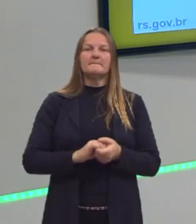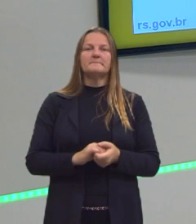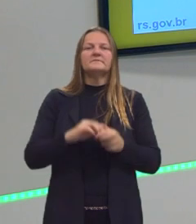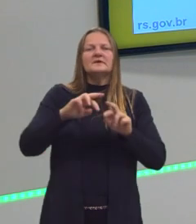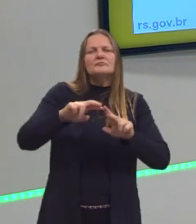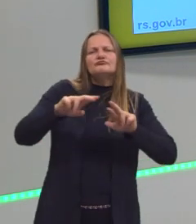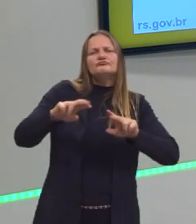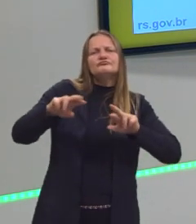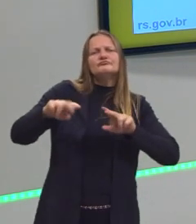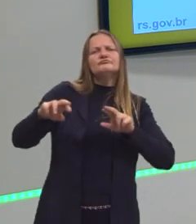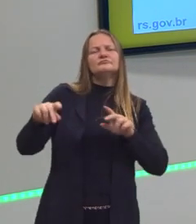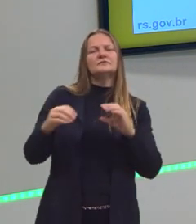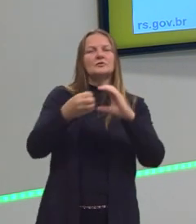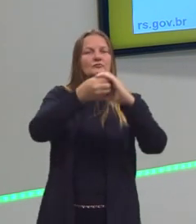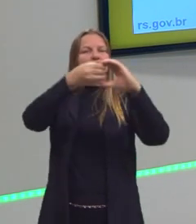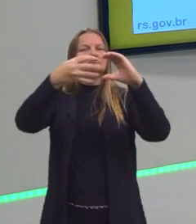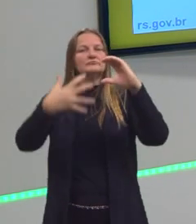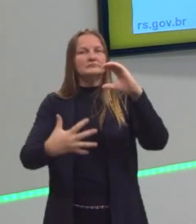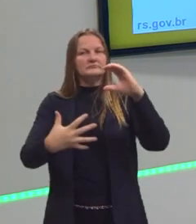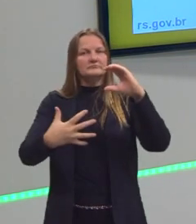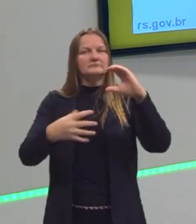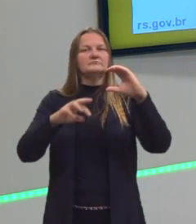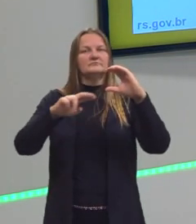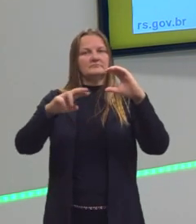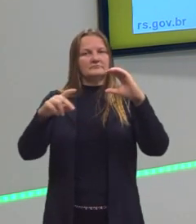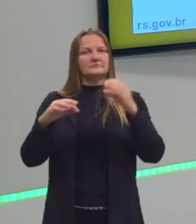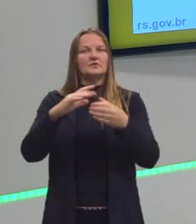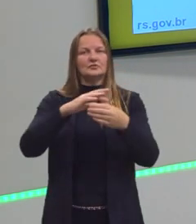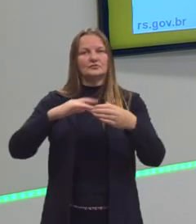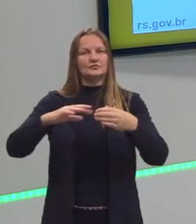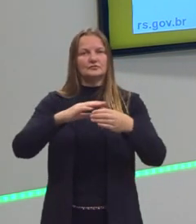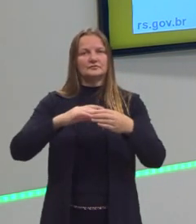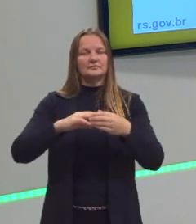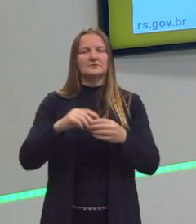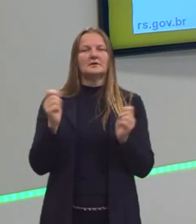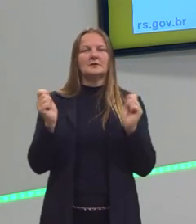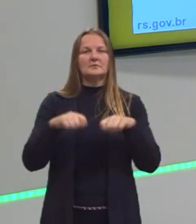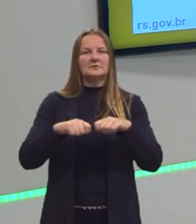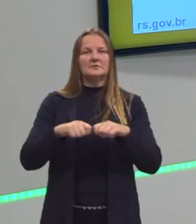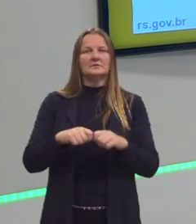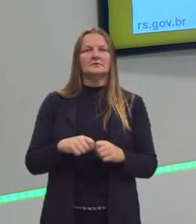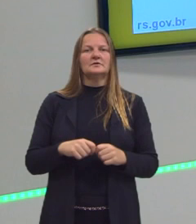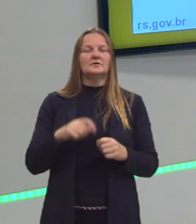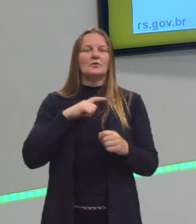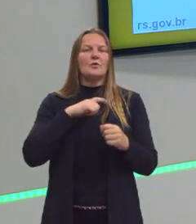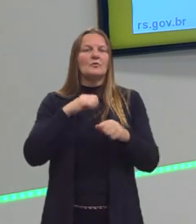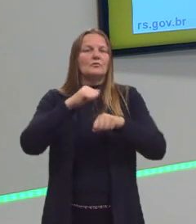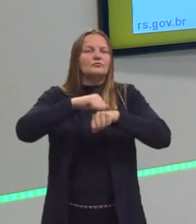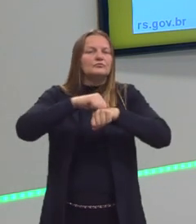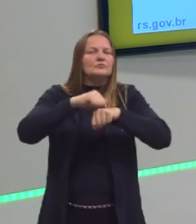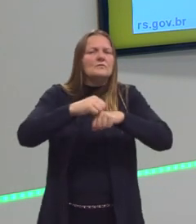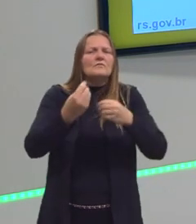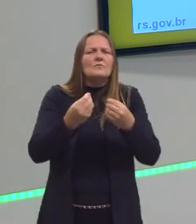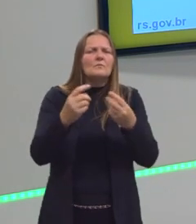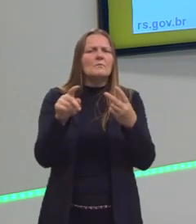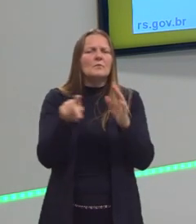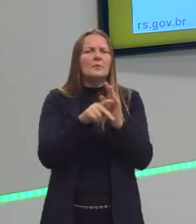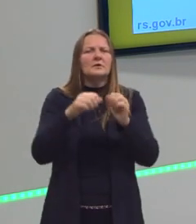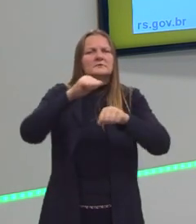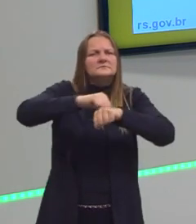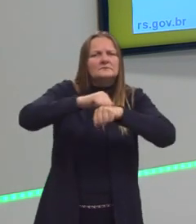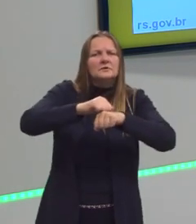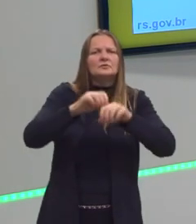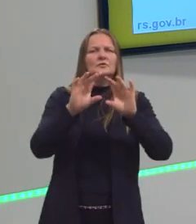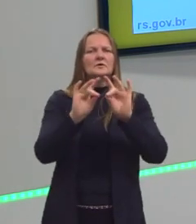várias classificações de soluções. Porque eu posso classificar elas quanto ao estado físico, ela pode ser sólida,